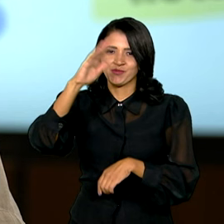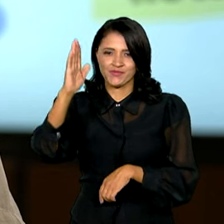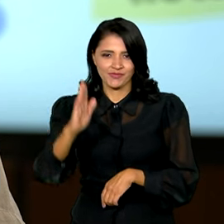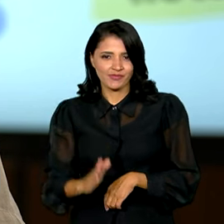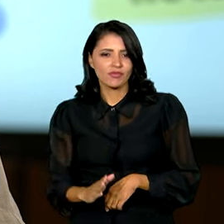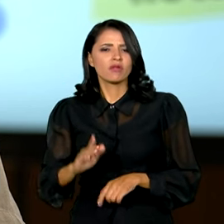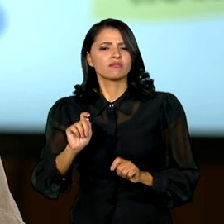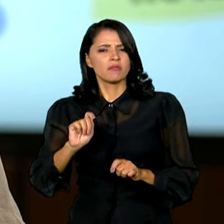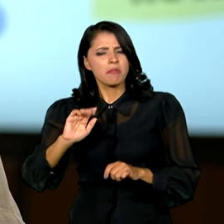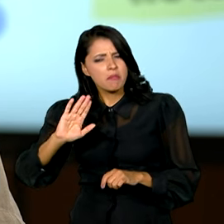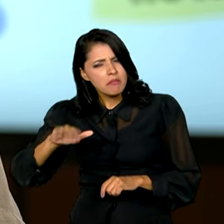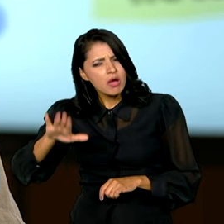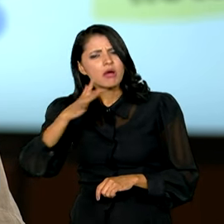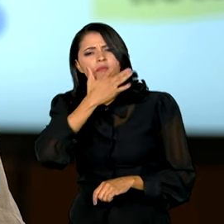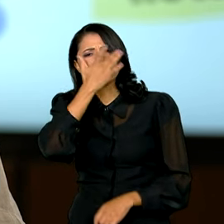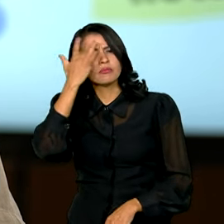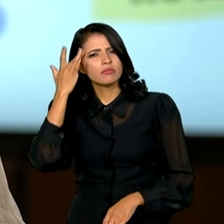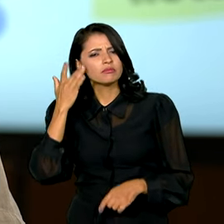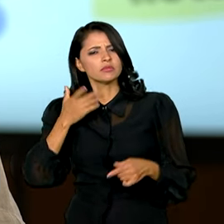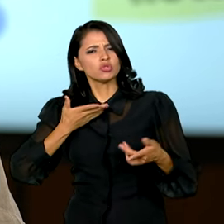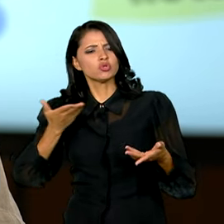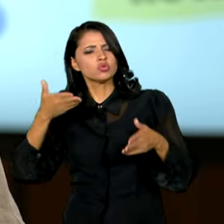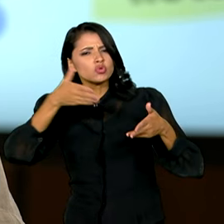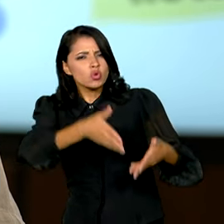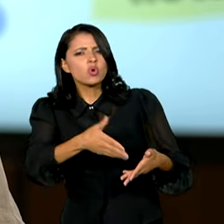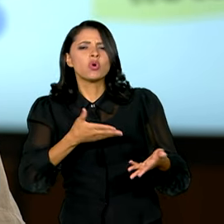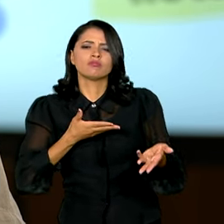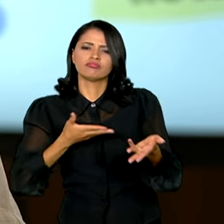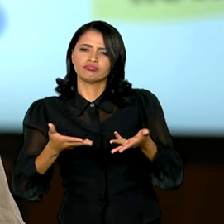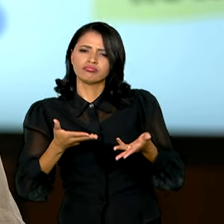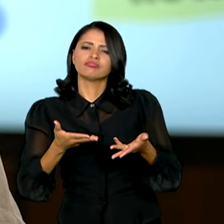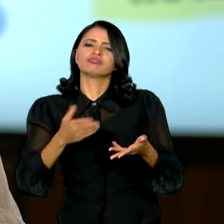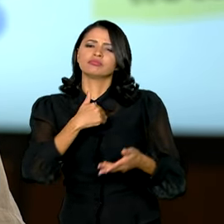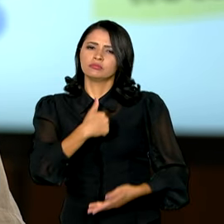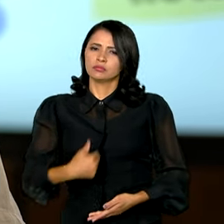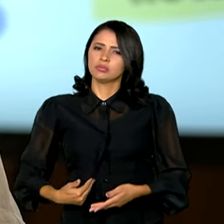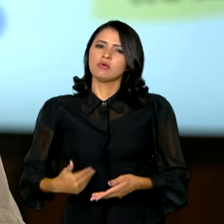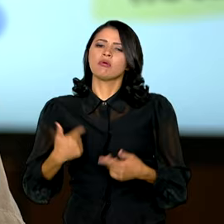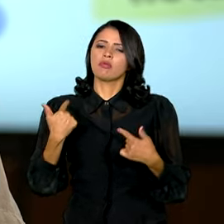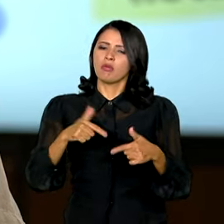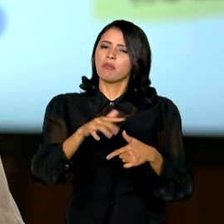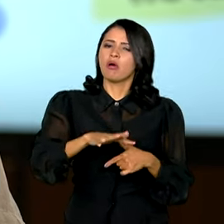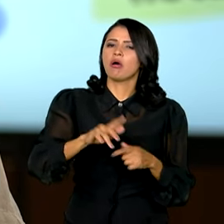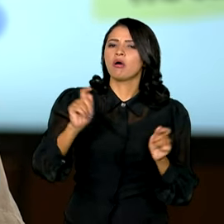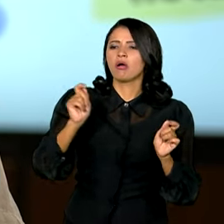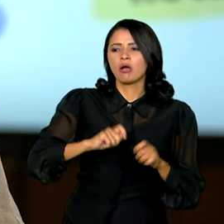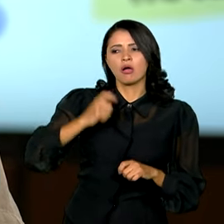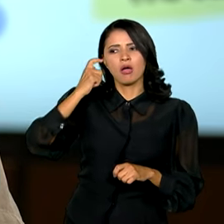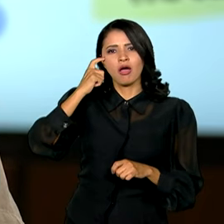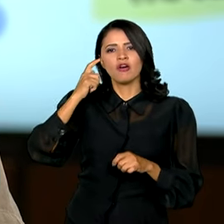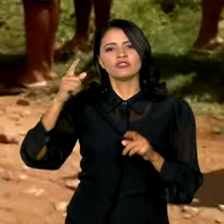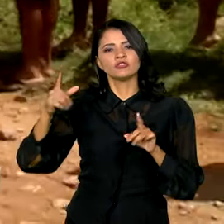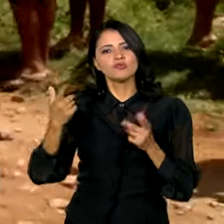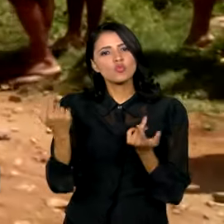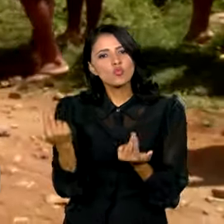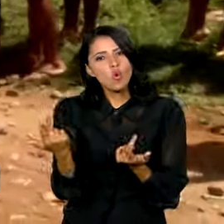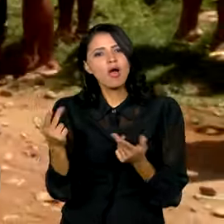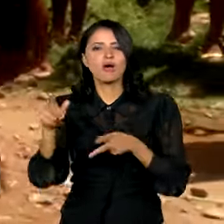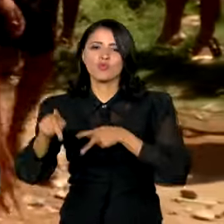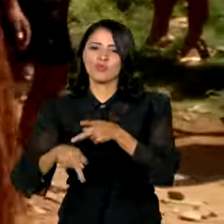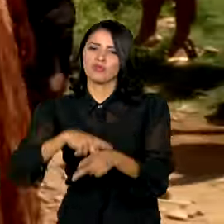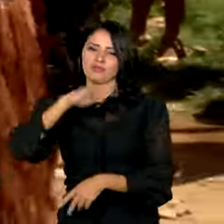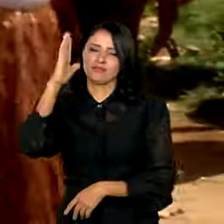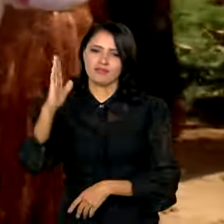cada vez mais o serviço público e os servidores que ocupam esses lugares possam refletir a população brasileira. O